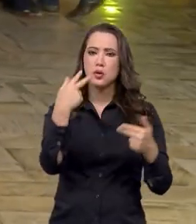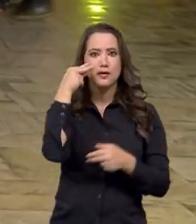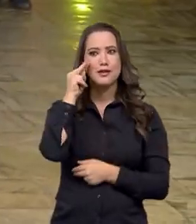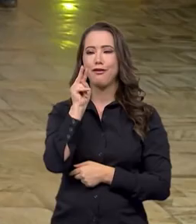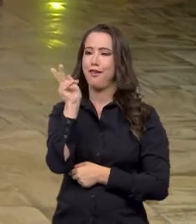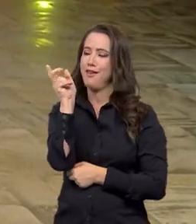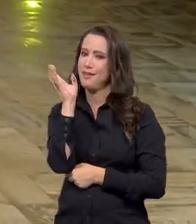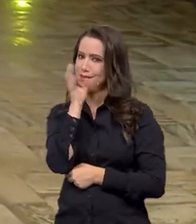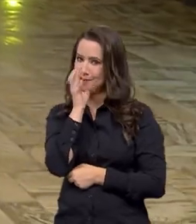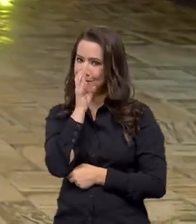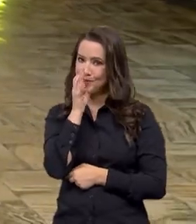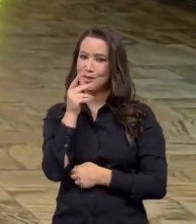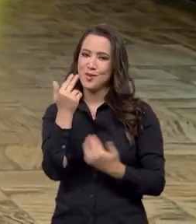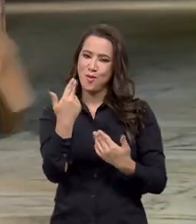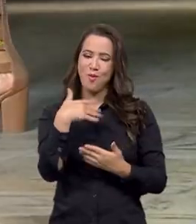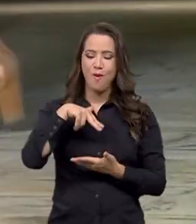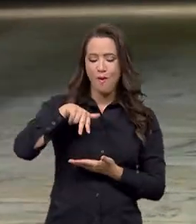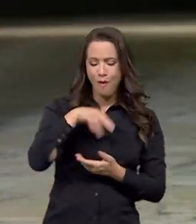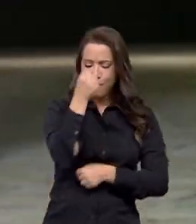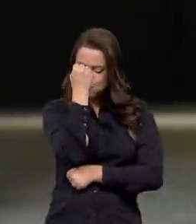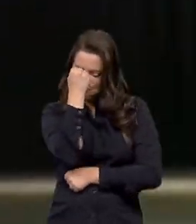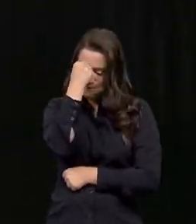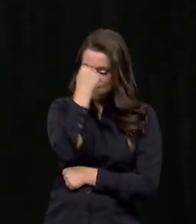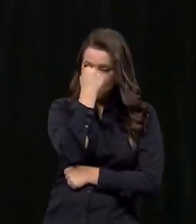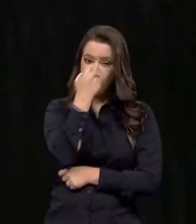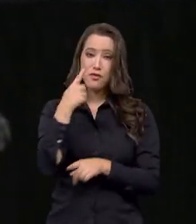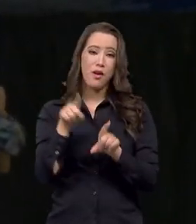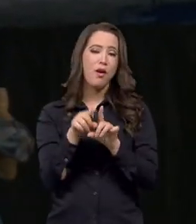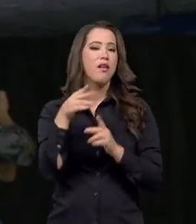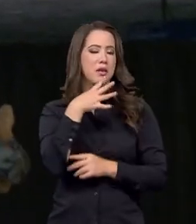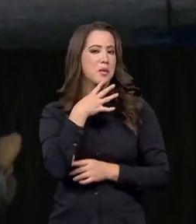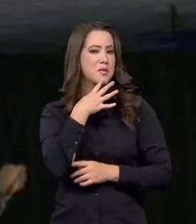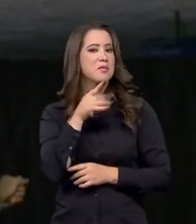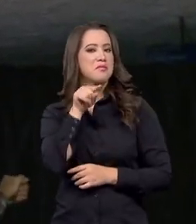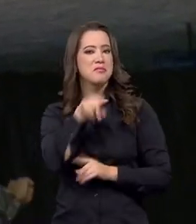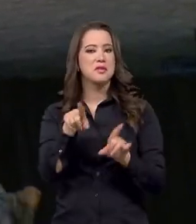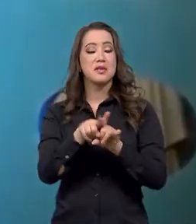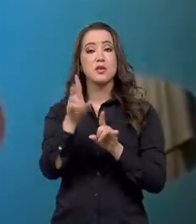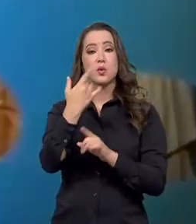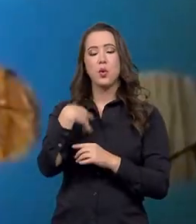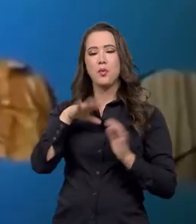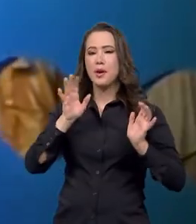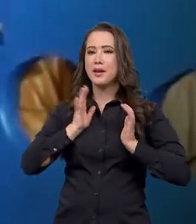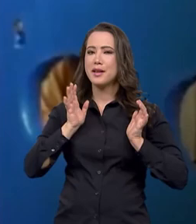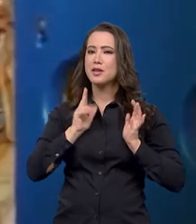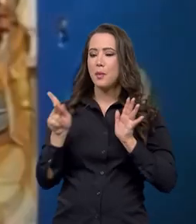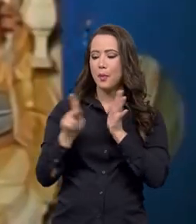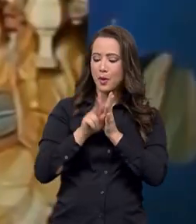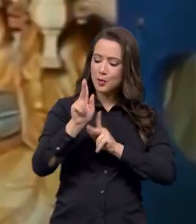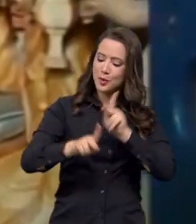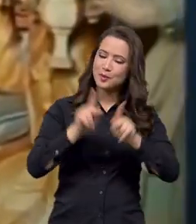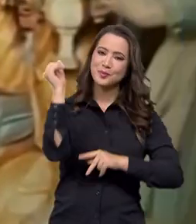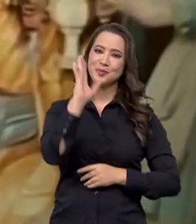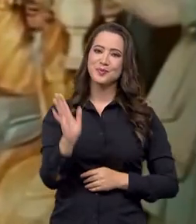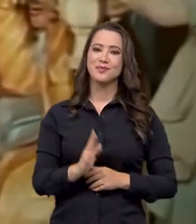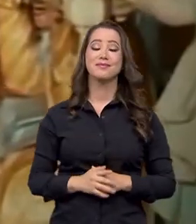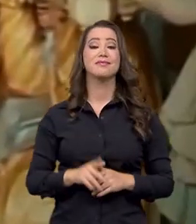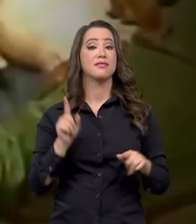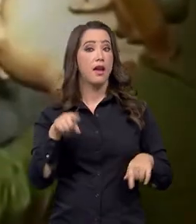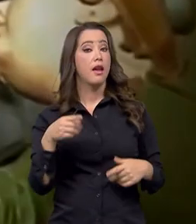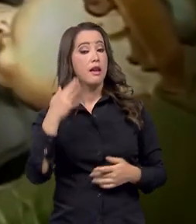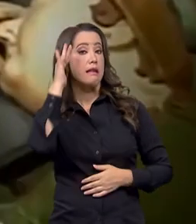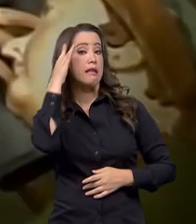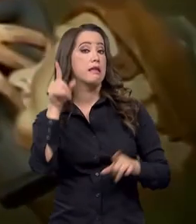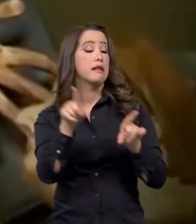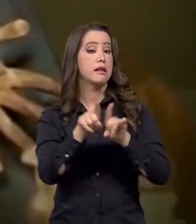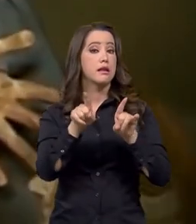forró, que no ano passado alcançou o reconhecimento de patrimônio cultural e material do povo brasileiro. É entender também que toda